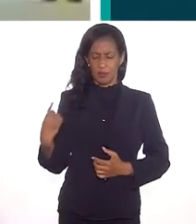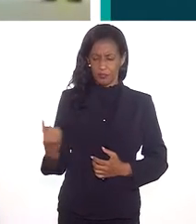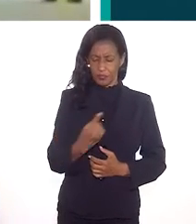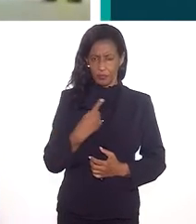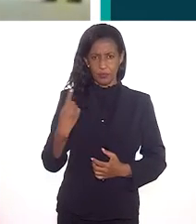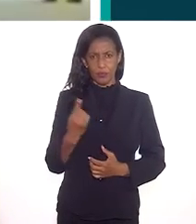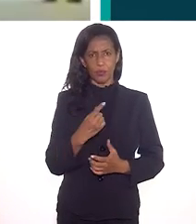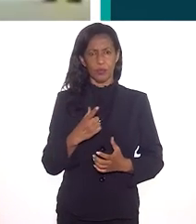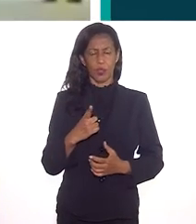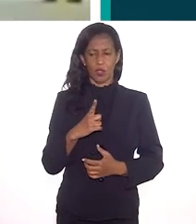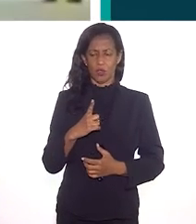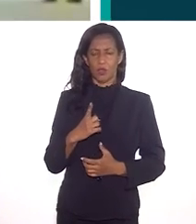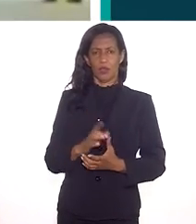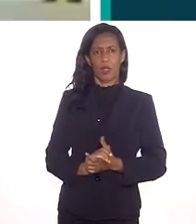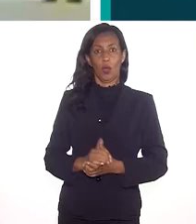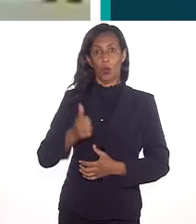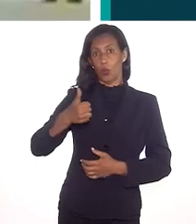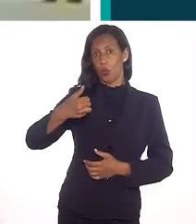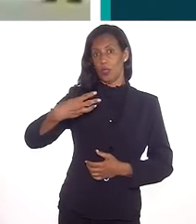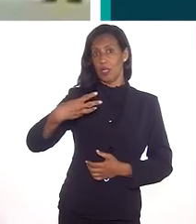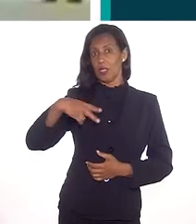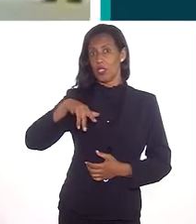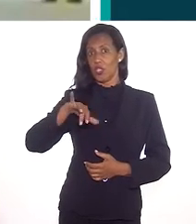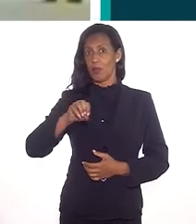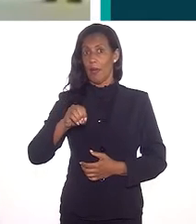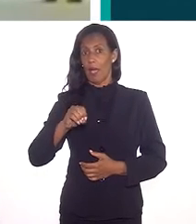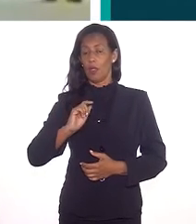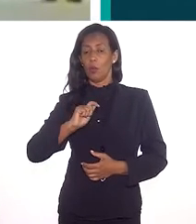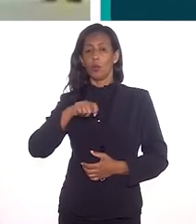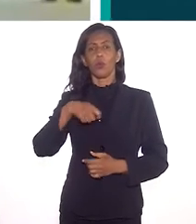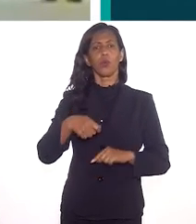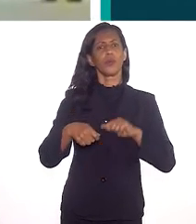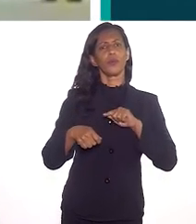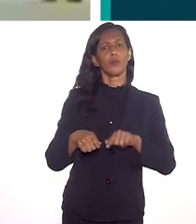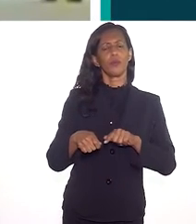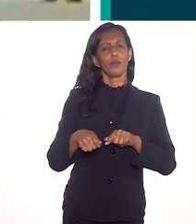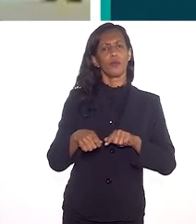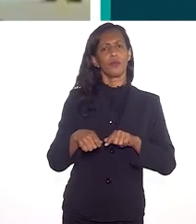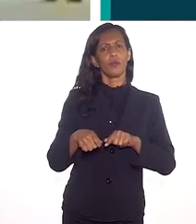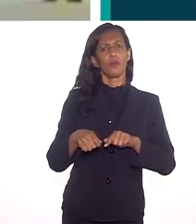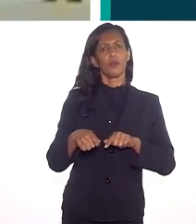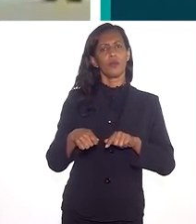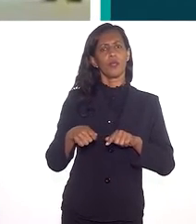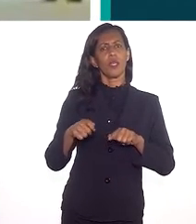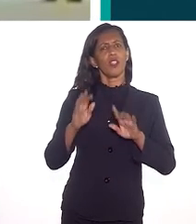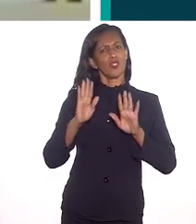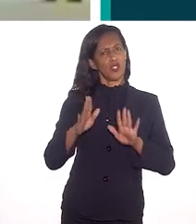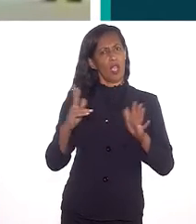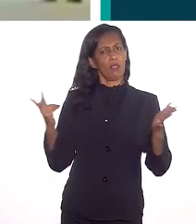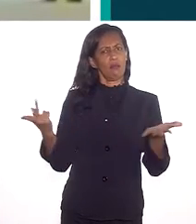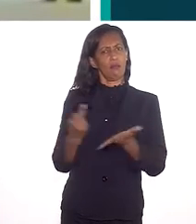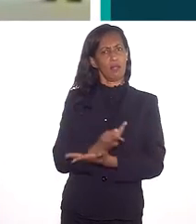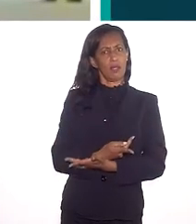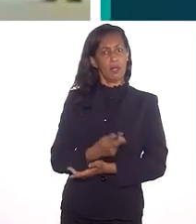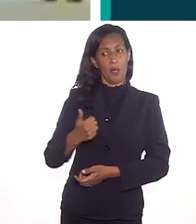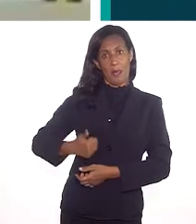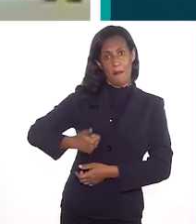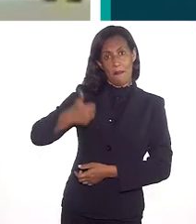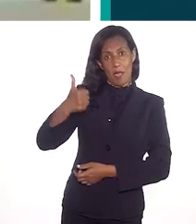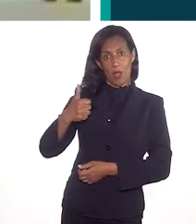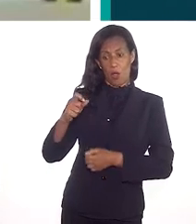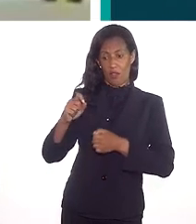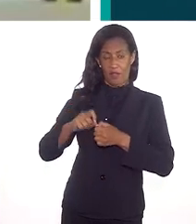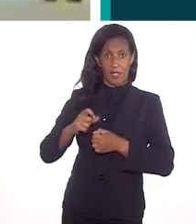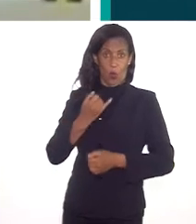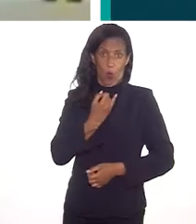tivermos, né, como a Fernanda colocou, né, o 13 de maio, na verdade, simbolizou algo que deveria acontecer. Então, era melhor